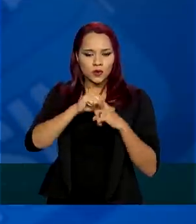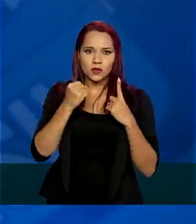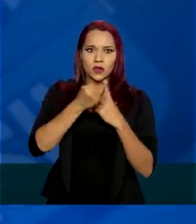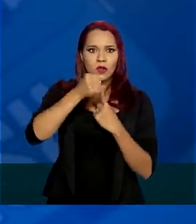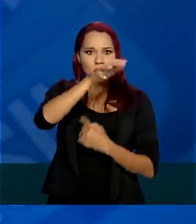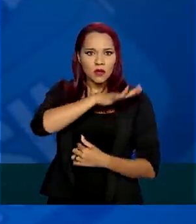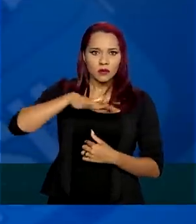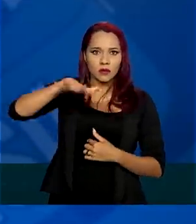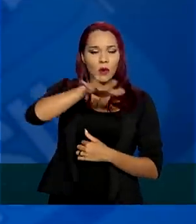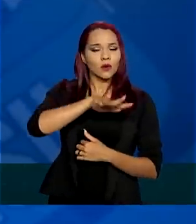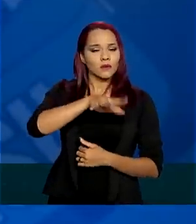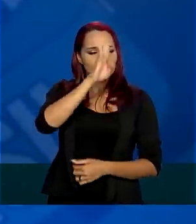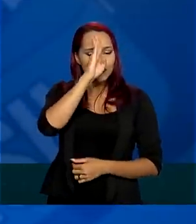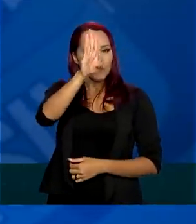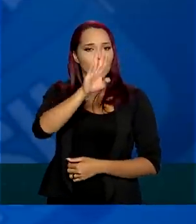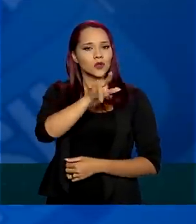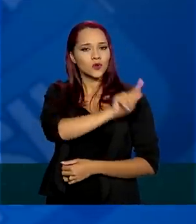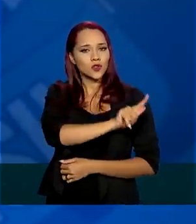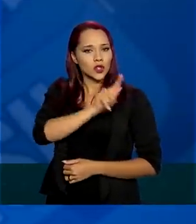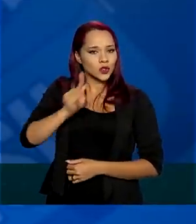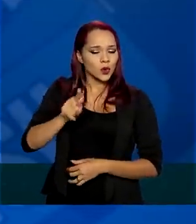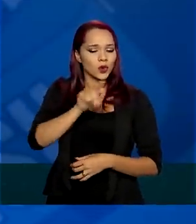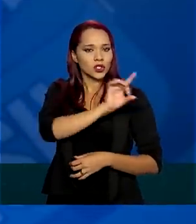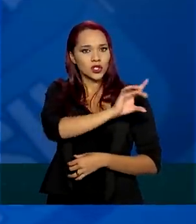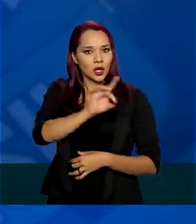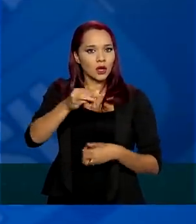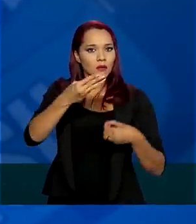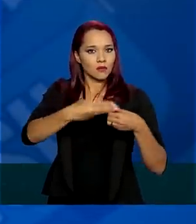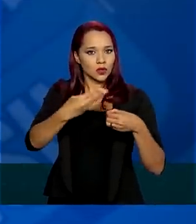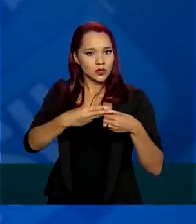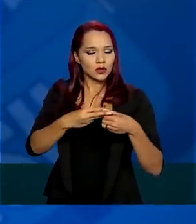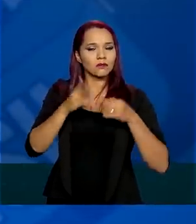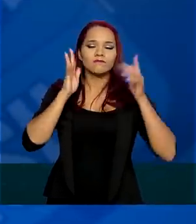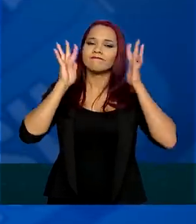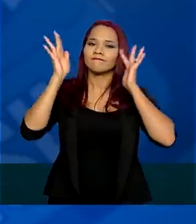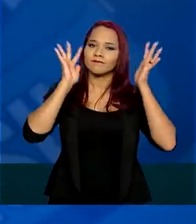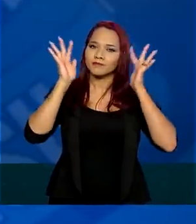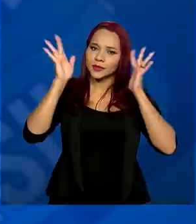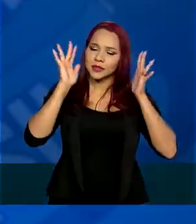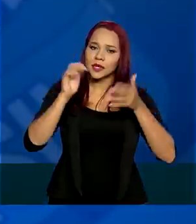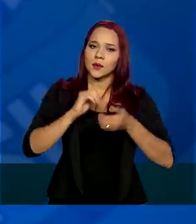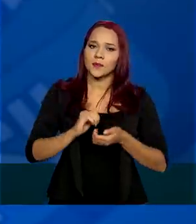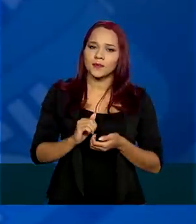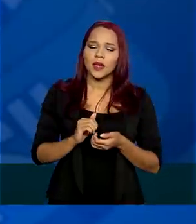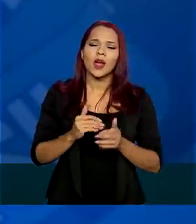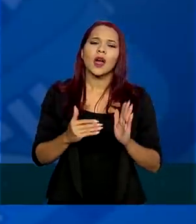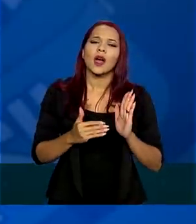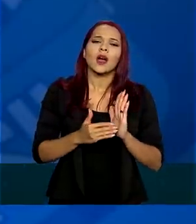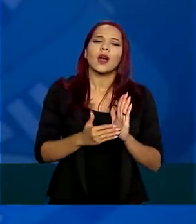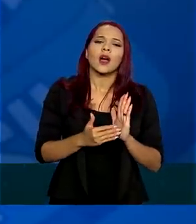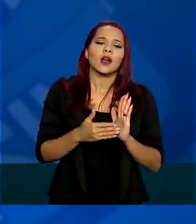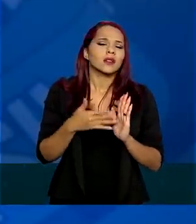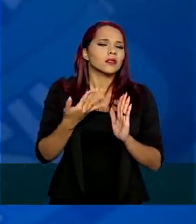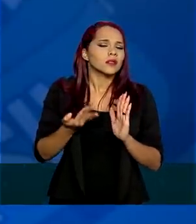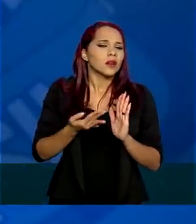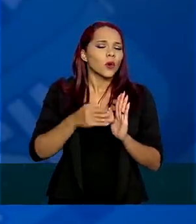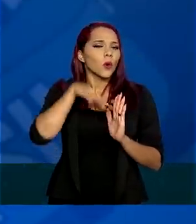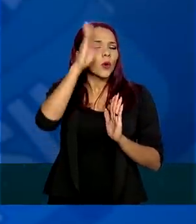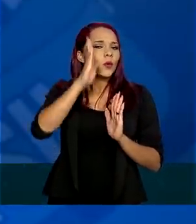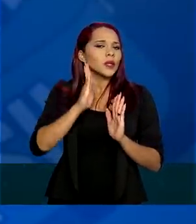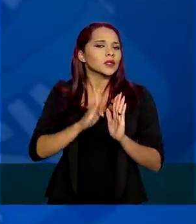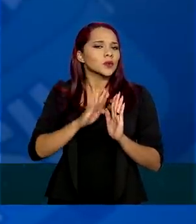e particularmente os gestores municipais, refletirem até onde o Brasil